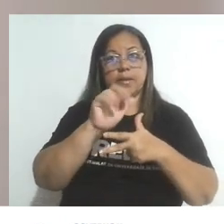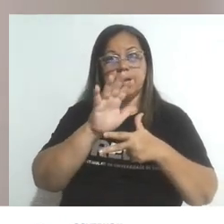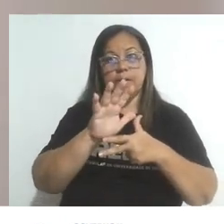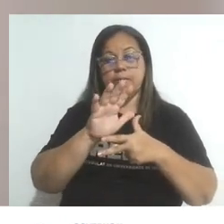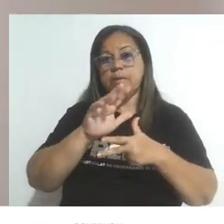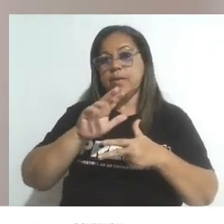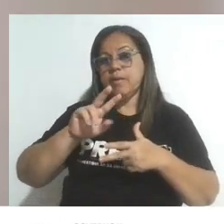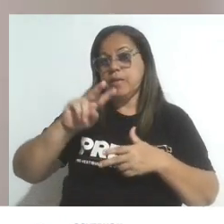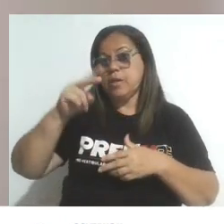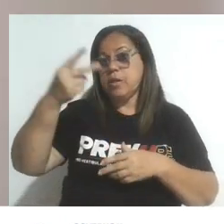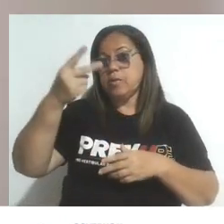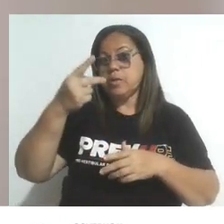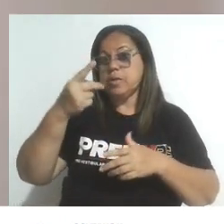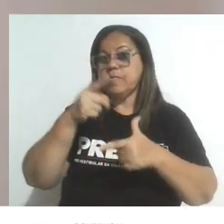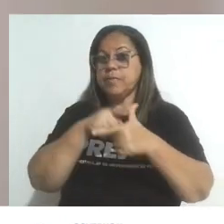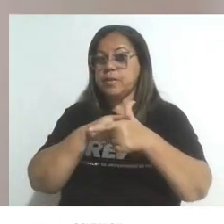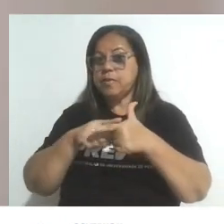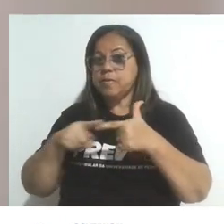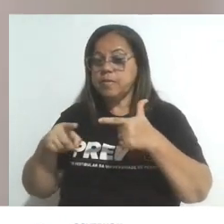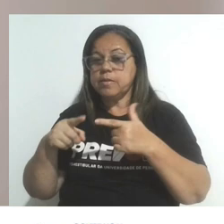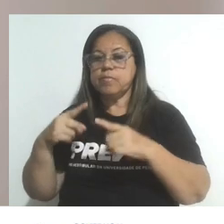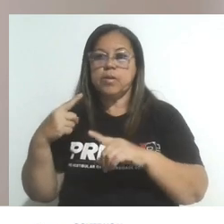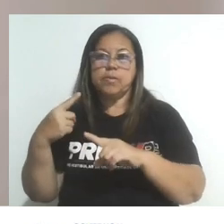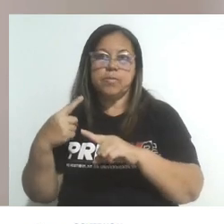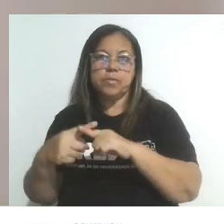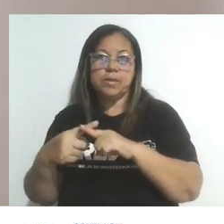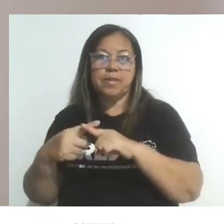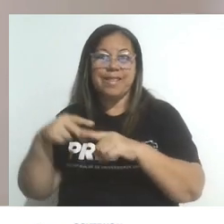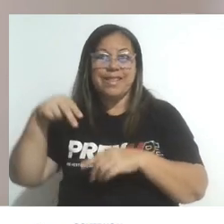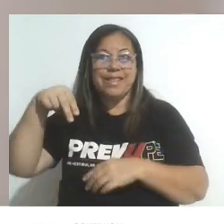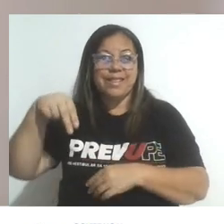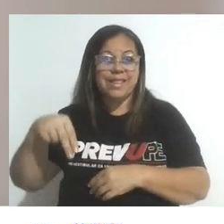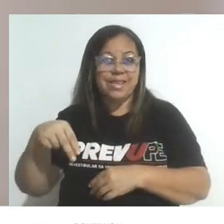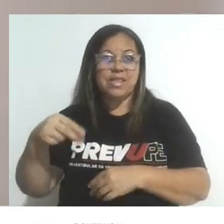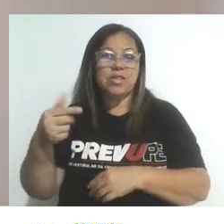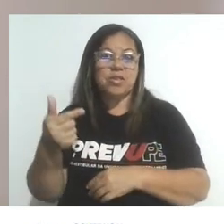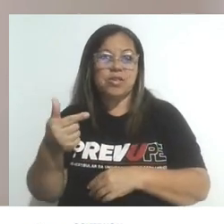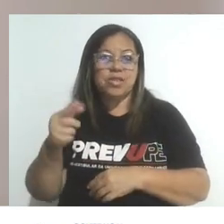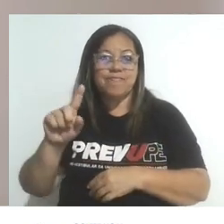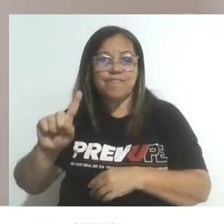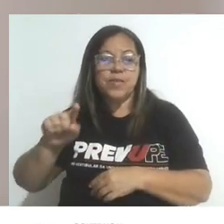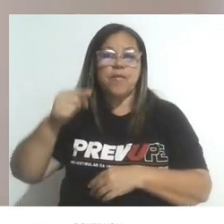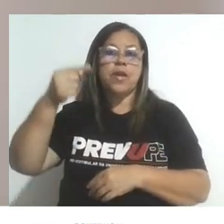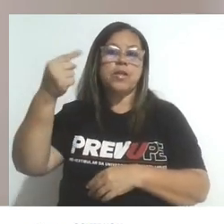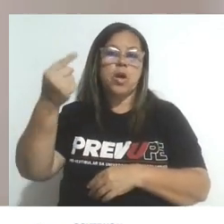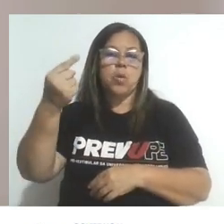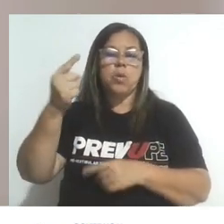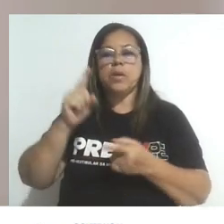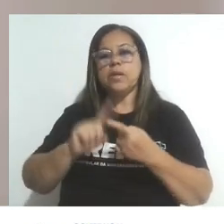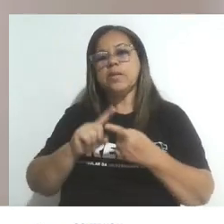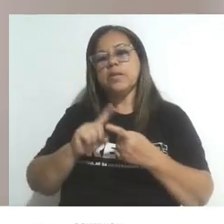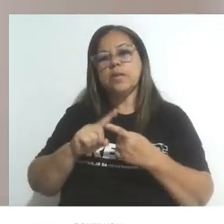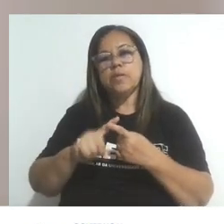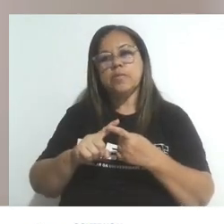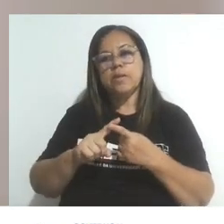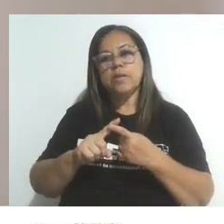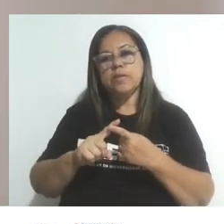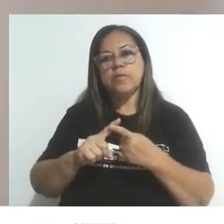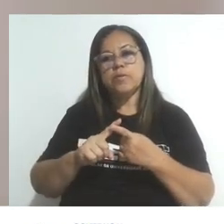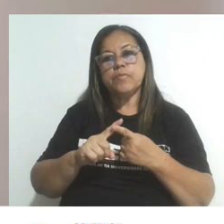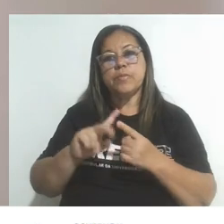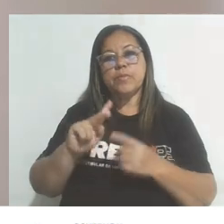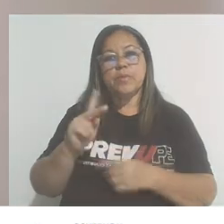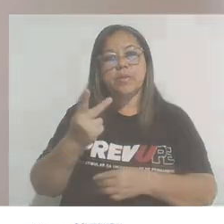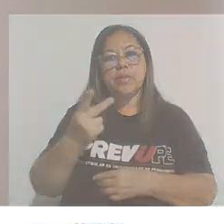dividida pela multiplicação entre a concentração do nitrogênio elevada a 1 e a concentração do hidrogênio